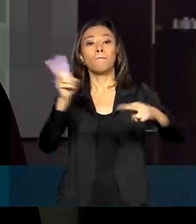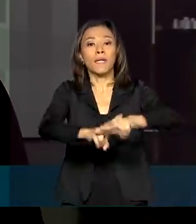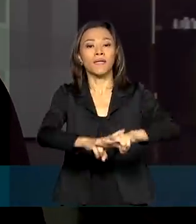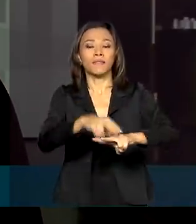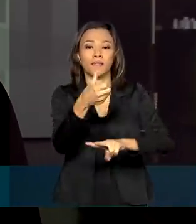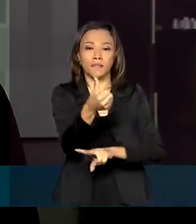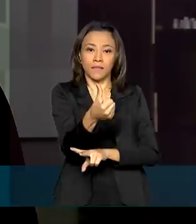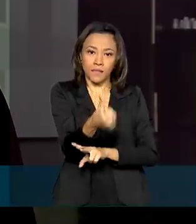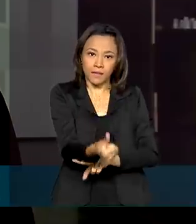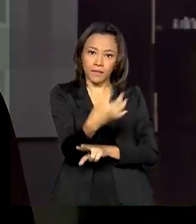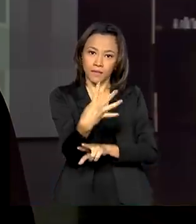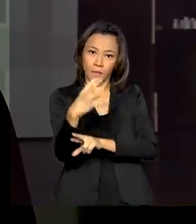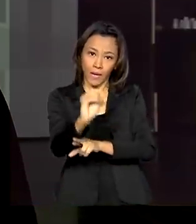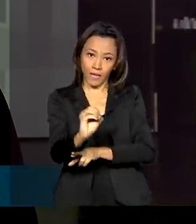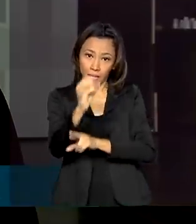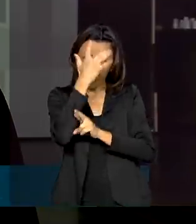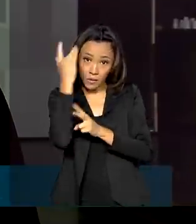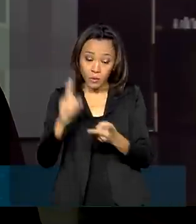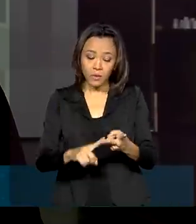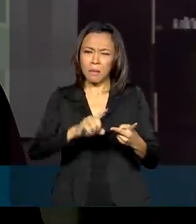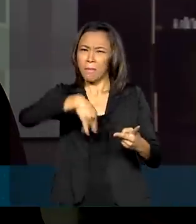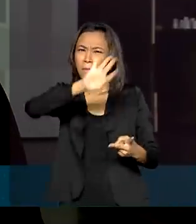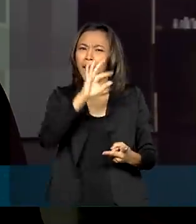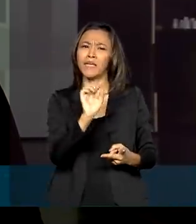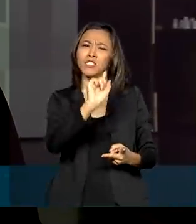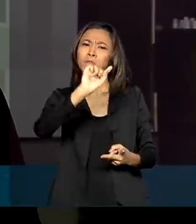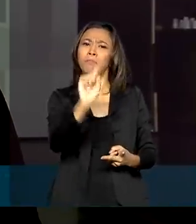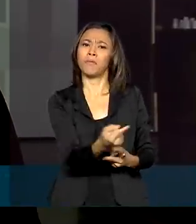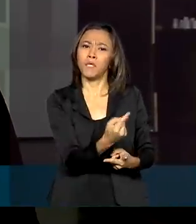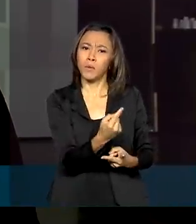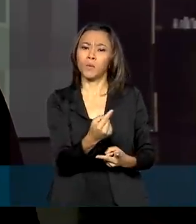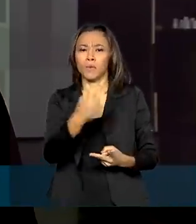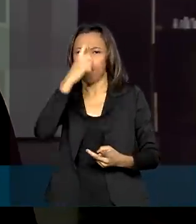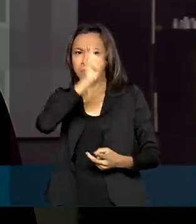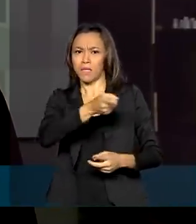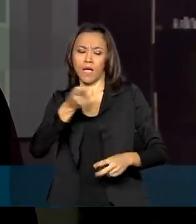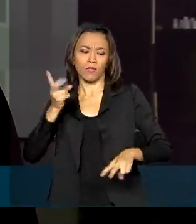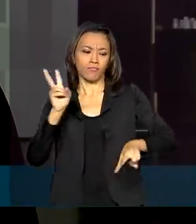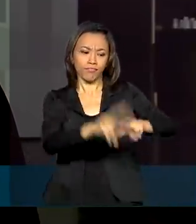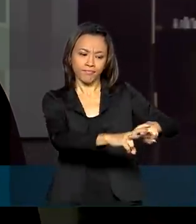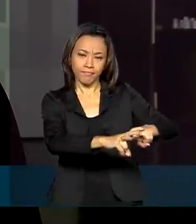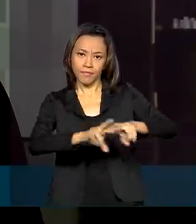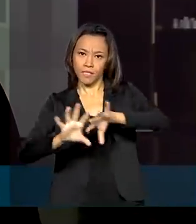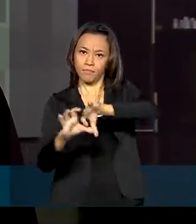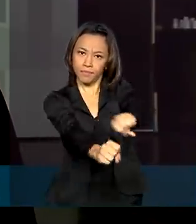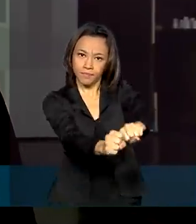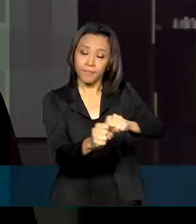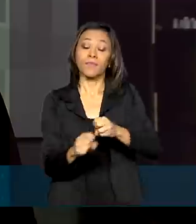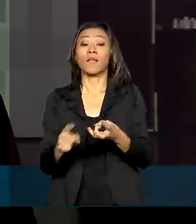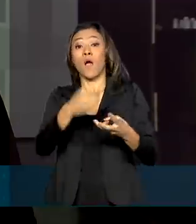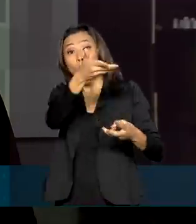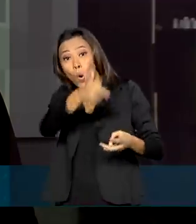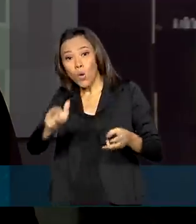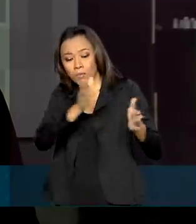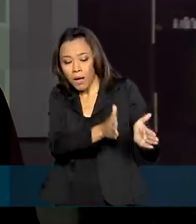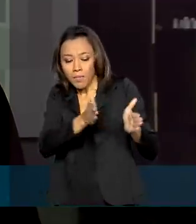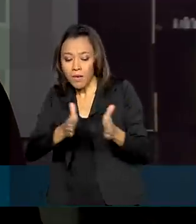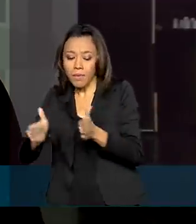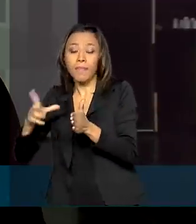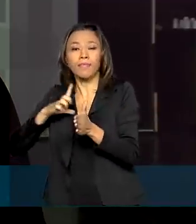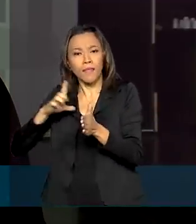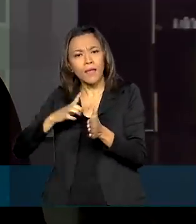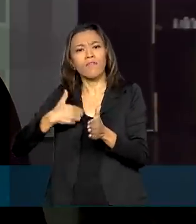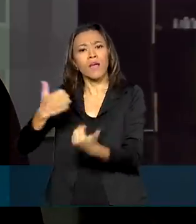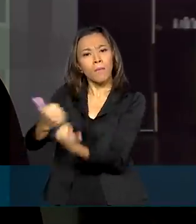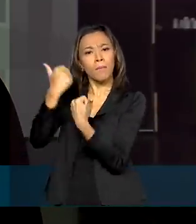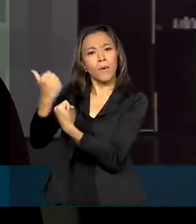pessoas e cumpridos mais de 1.300 mandados de busca e apreensão. As outras fases da operação também contaram com o apoio de